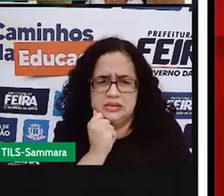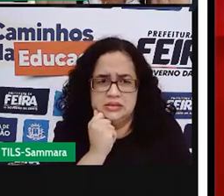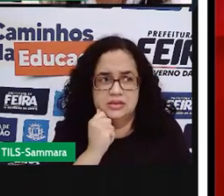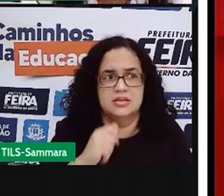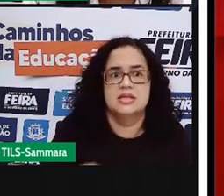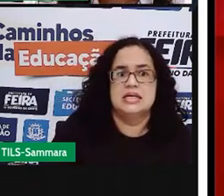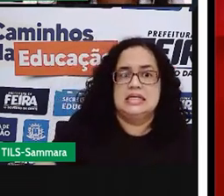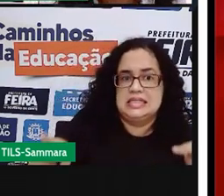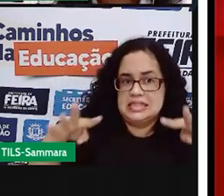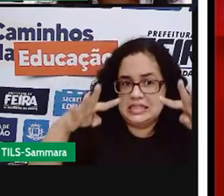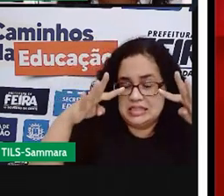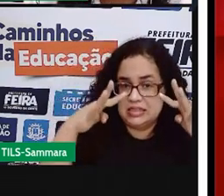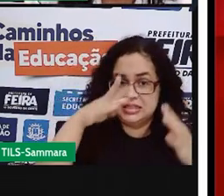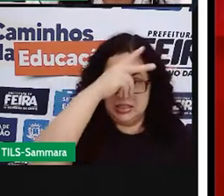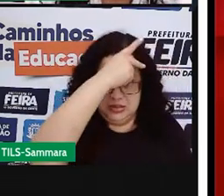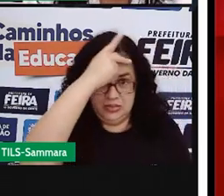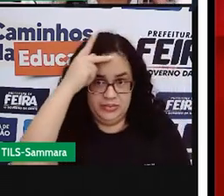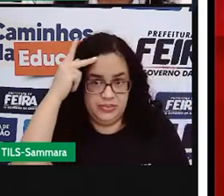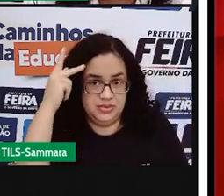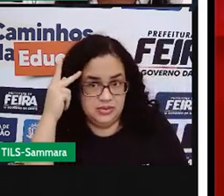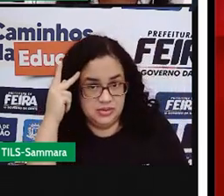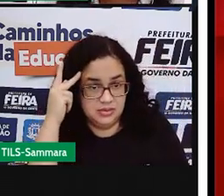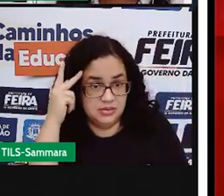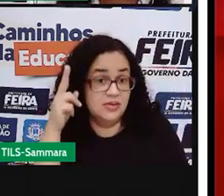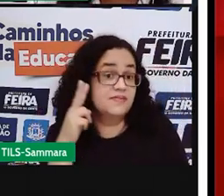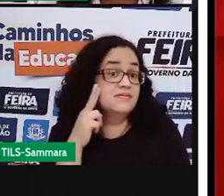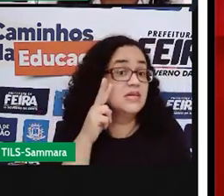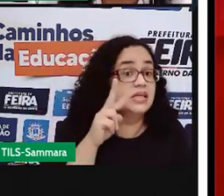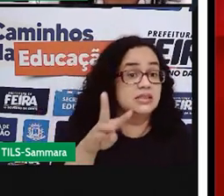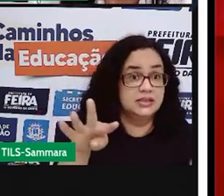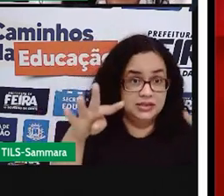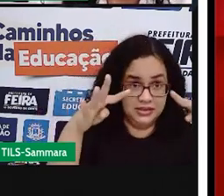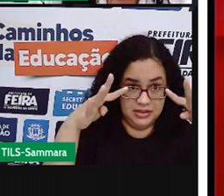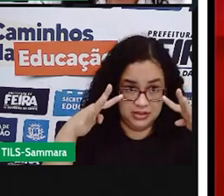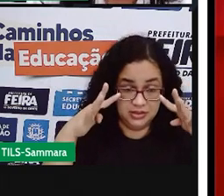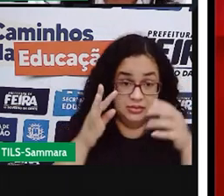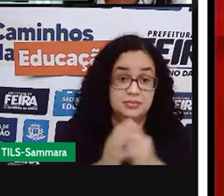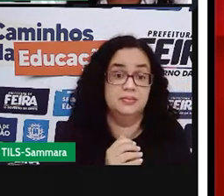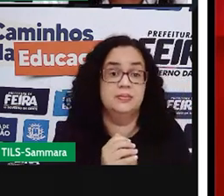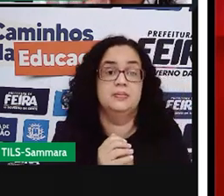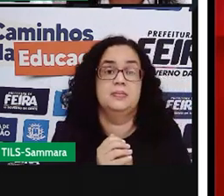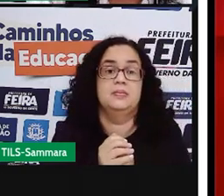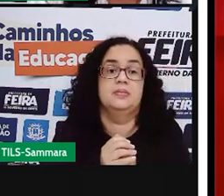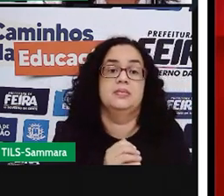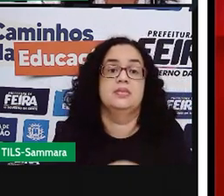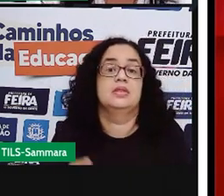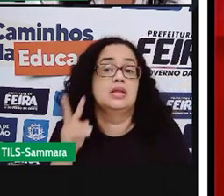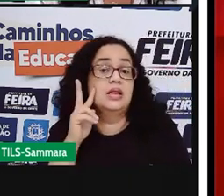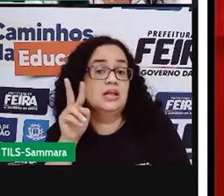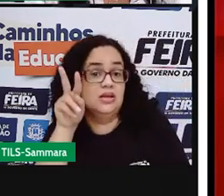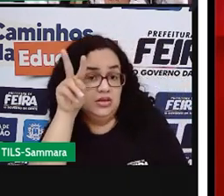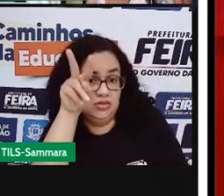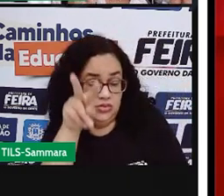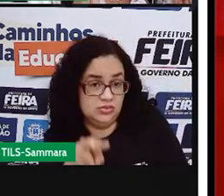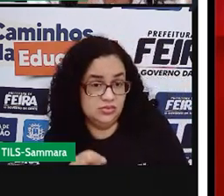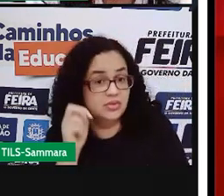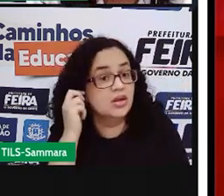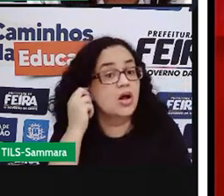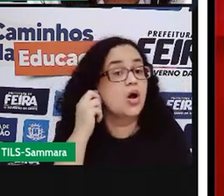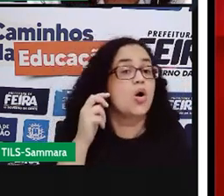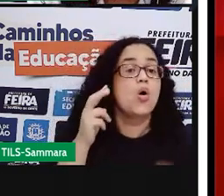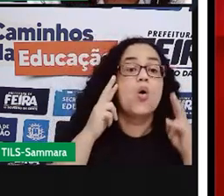Chama a atenção da gente. A gente para e presta atenção. A função dele é essa aí. Você